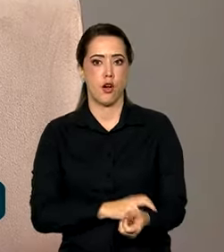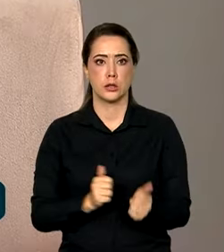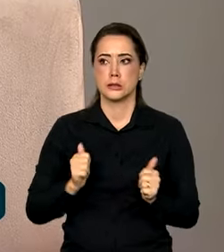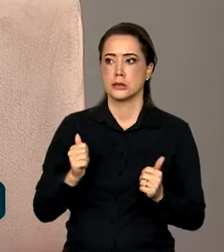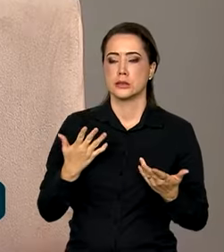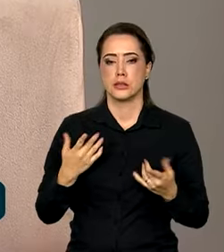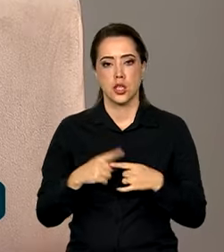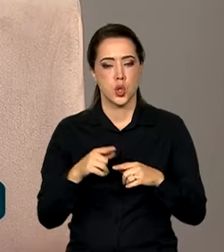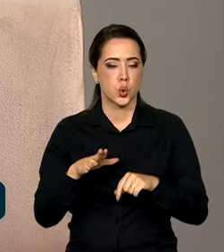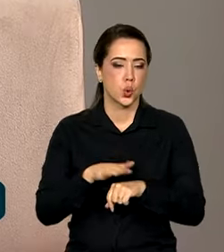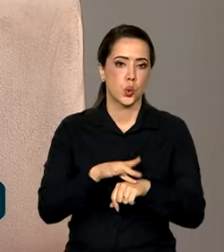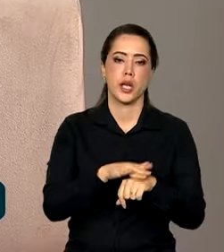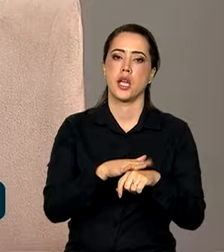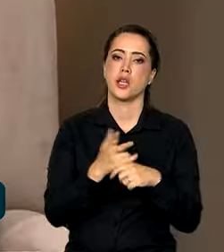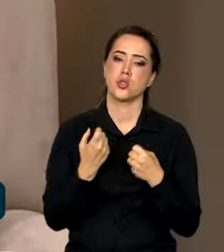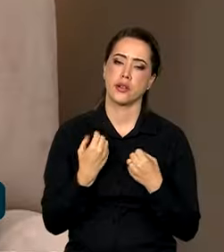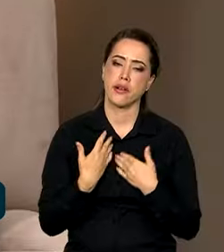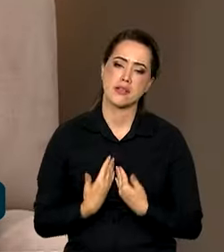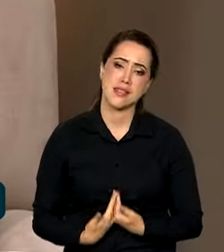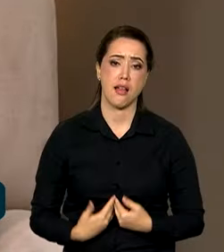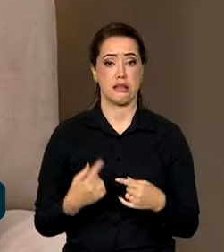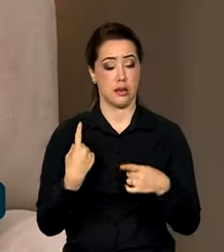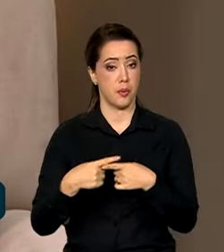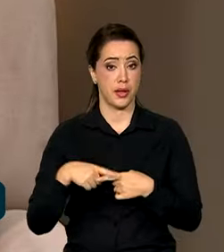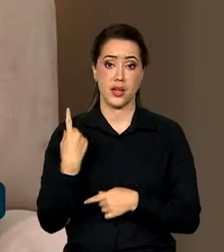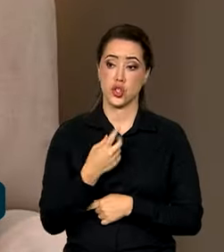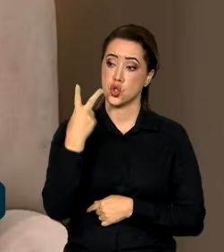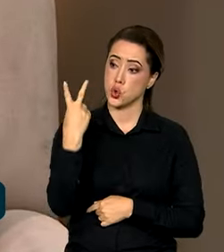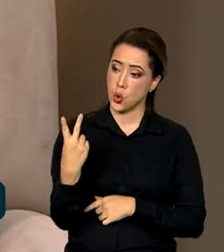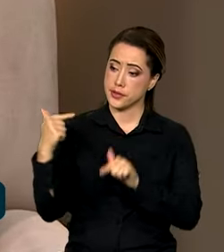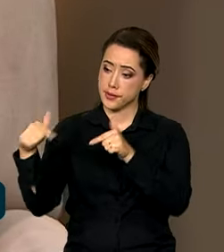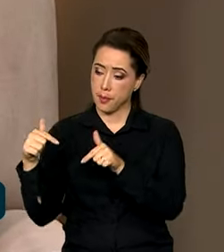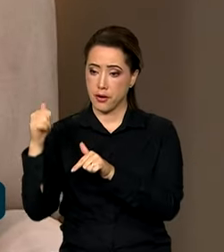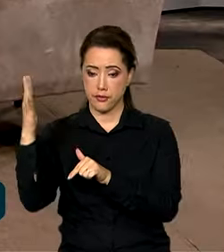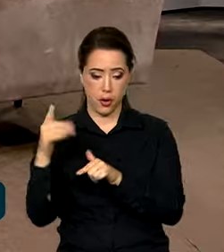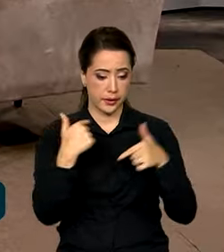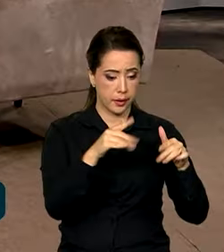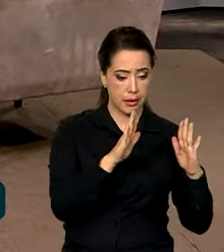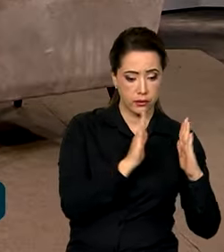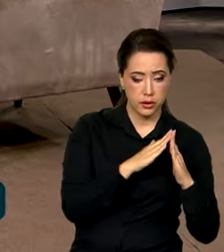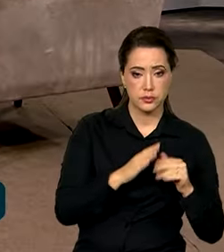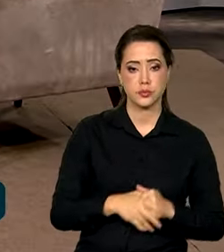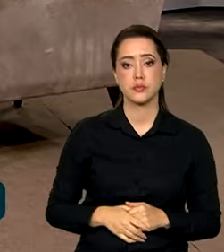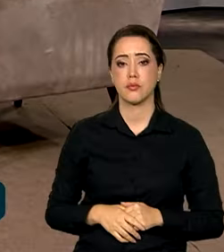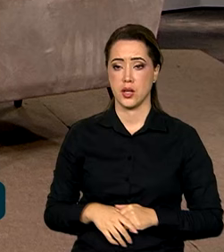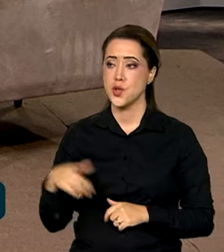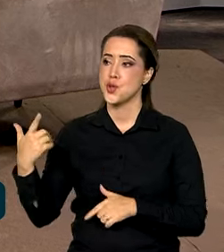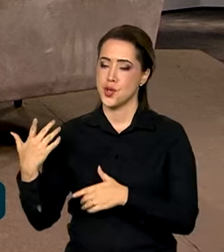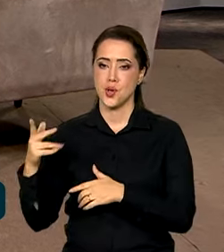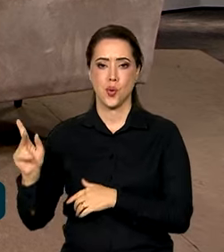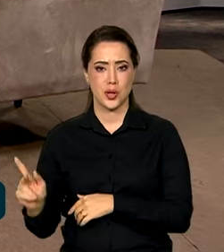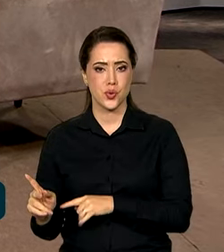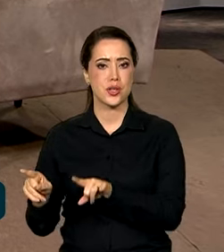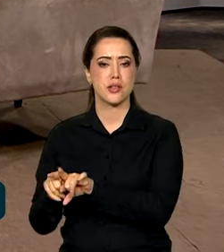doentes e sobrecarregadas? Porque nós estamos acumulando dois trabalhos. E sacrificando a carreira profissional, muitas vezes.